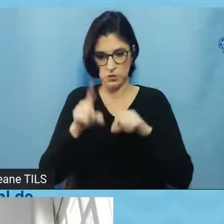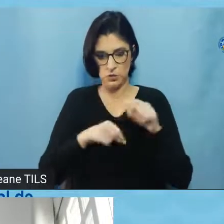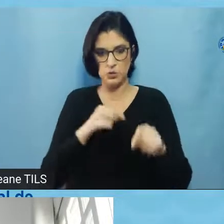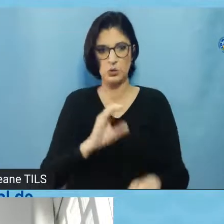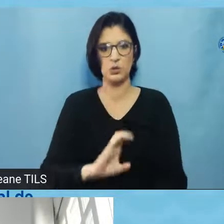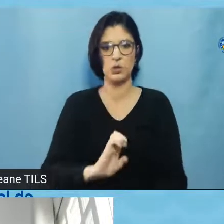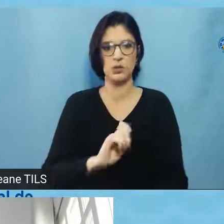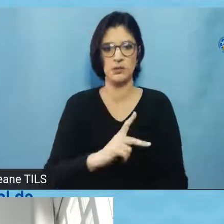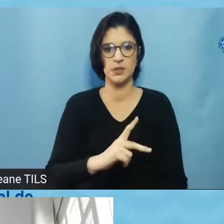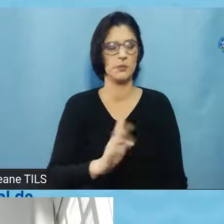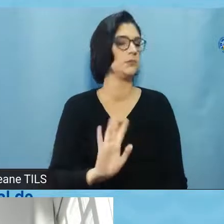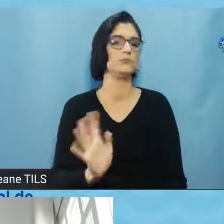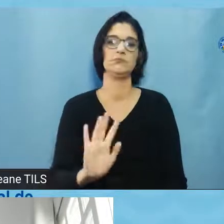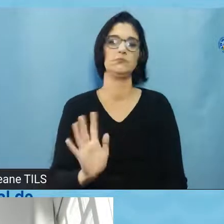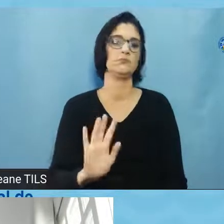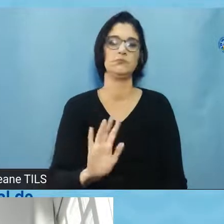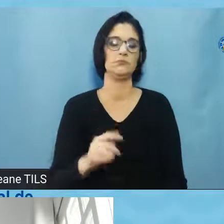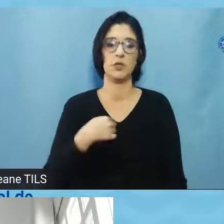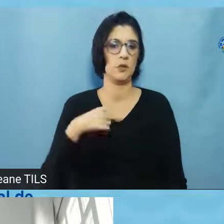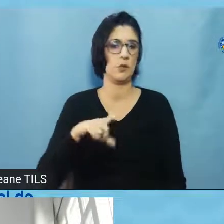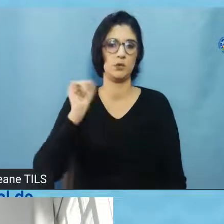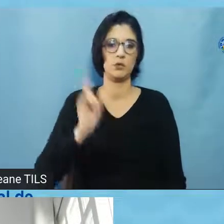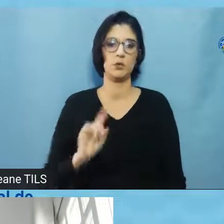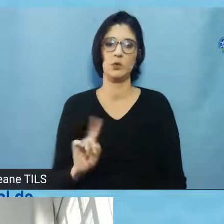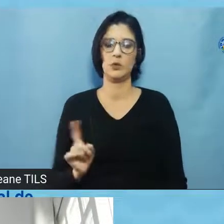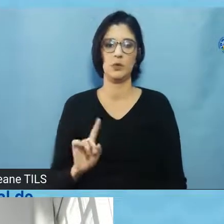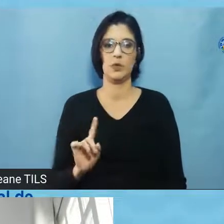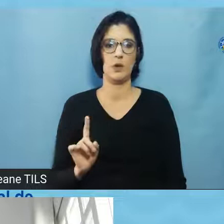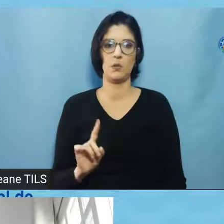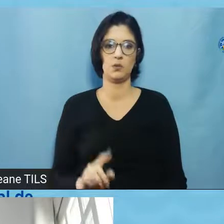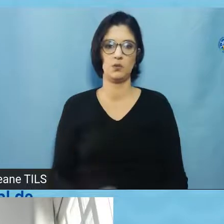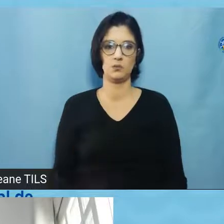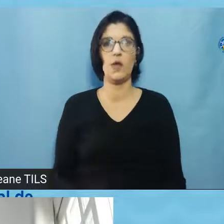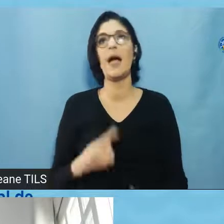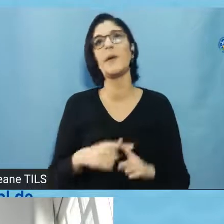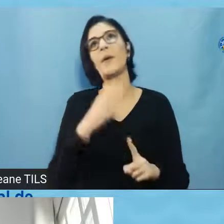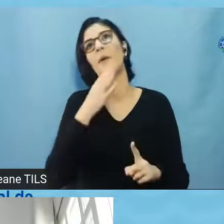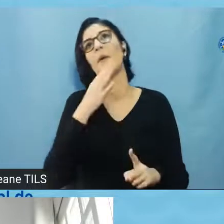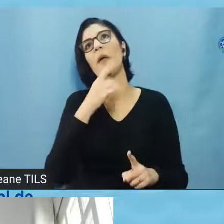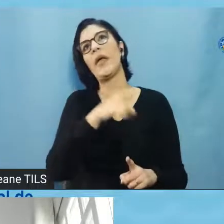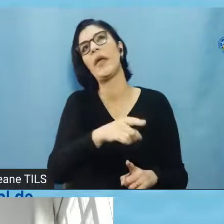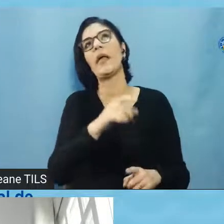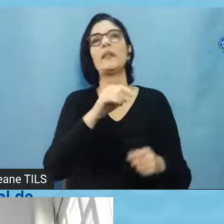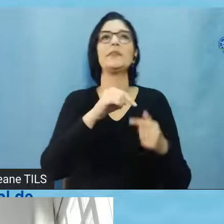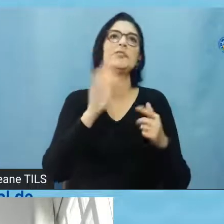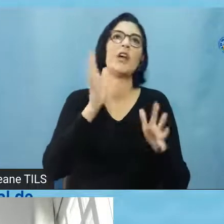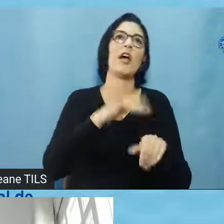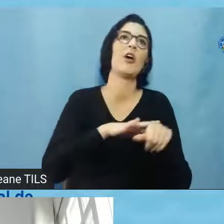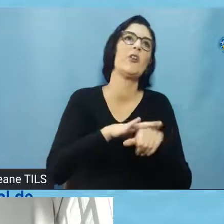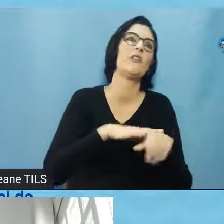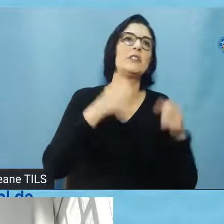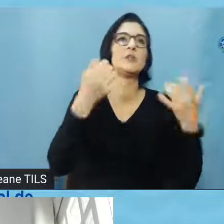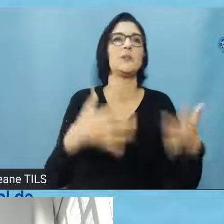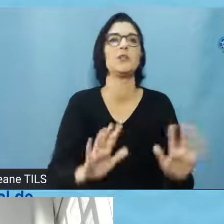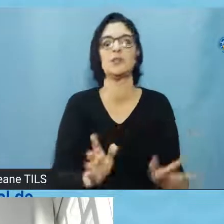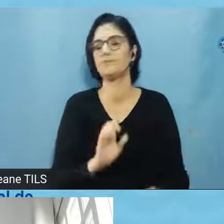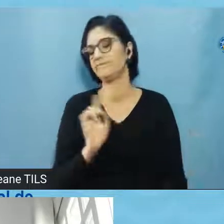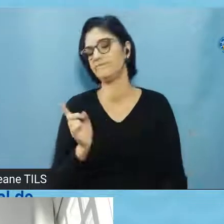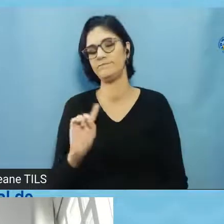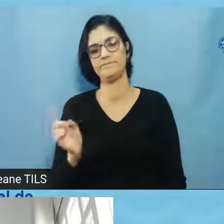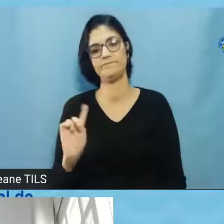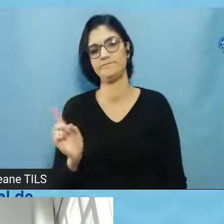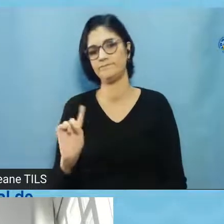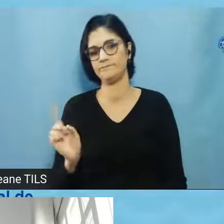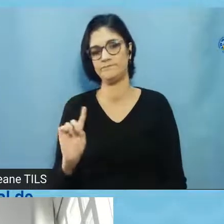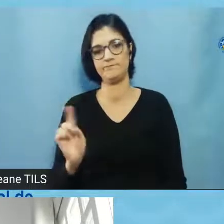comitê de ética em pesquisa da Odonto, né? Porque eu conheço o pessoal lá, eu já conversei com ele sobre o projeto, não, na verdade, a